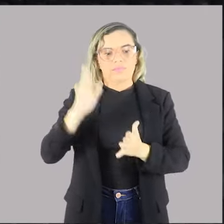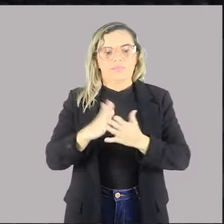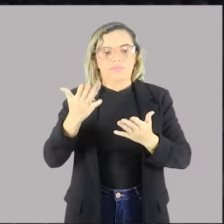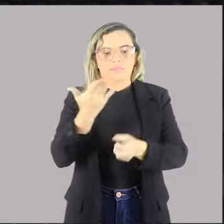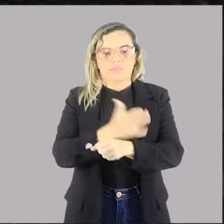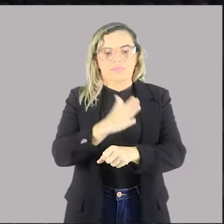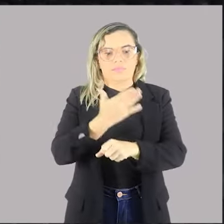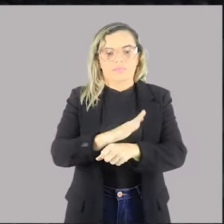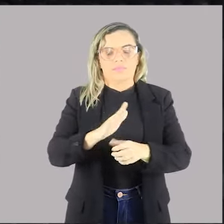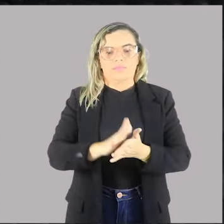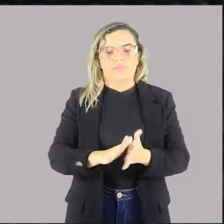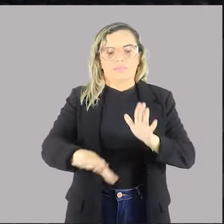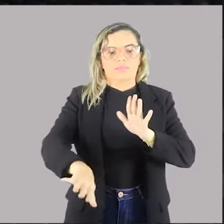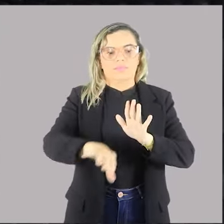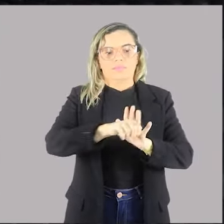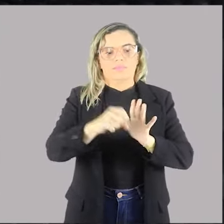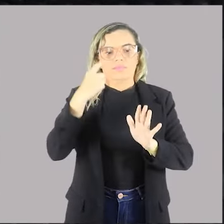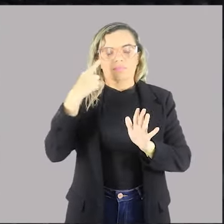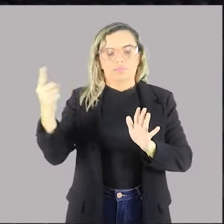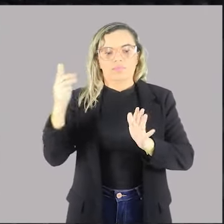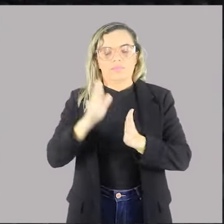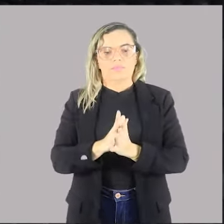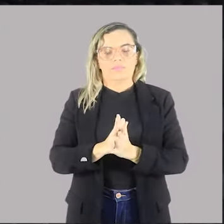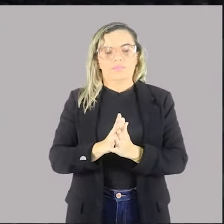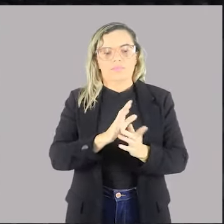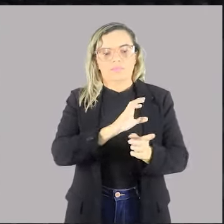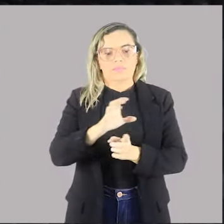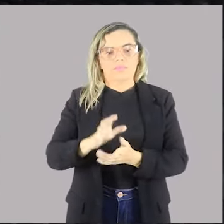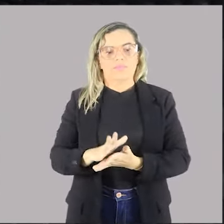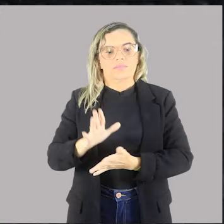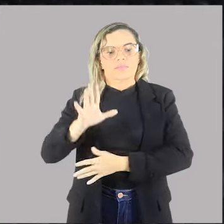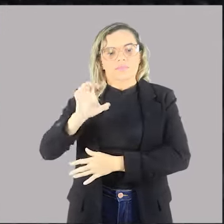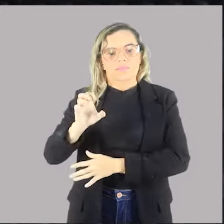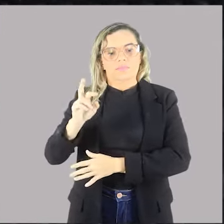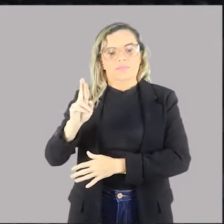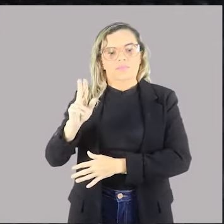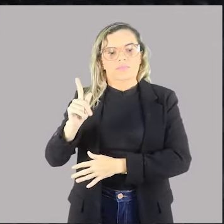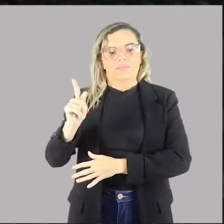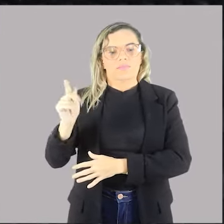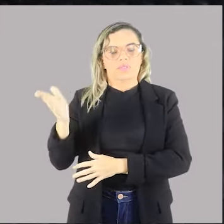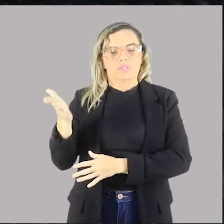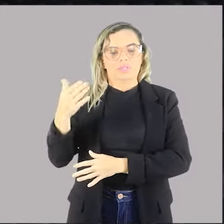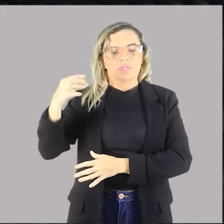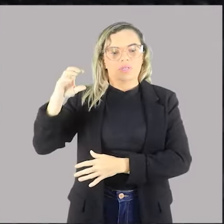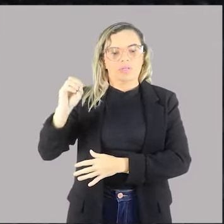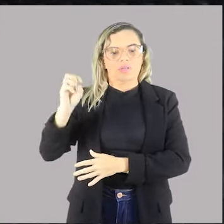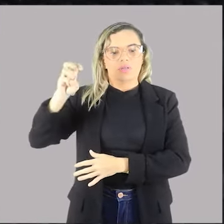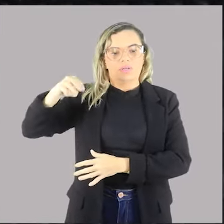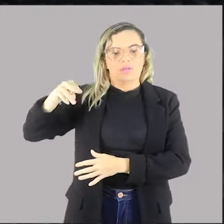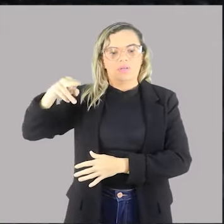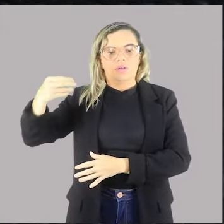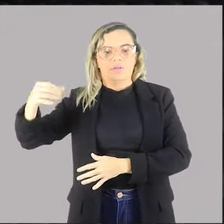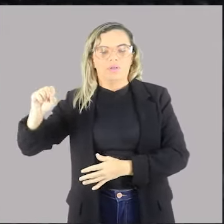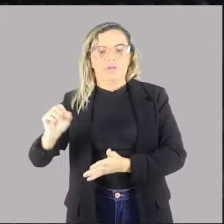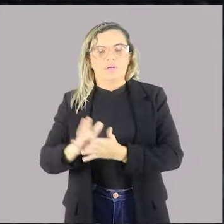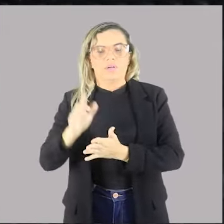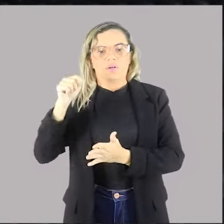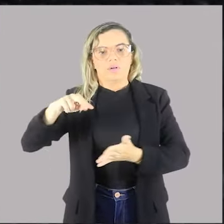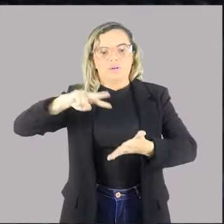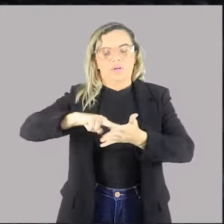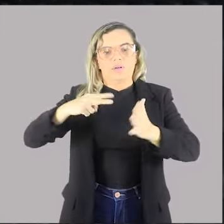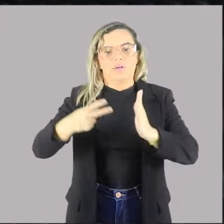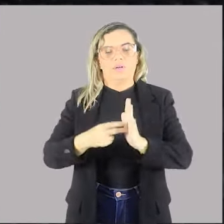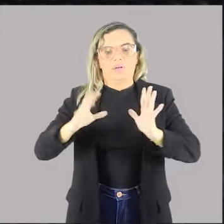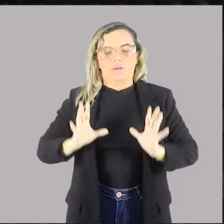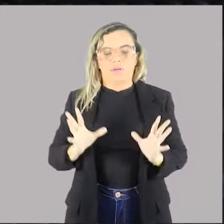abstratos com efeito erga hominis. O que significa erga hominis? Efeito para todos. Ou seja, é necessário